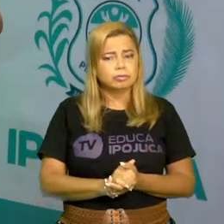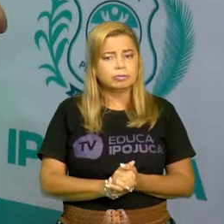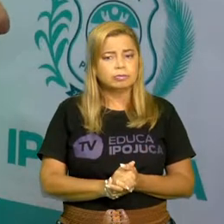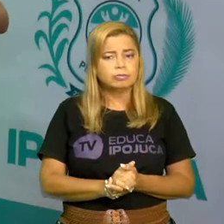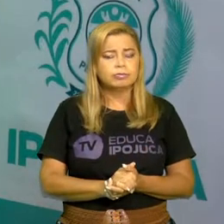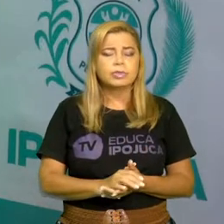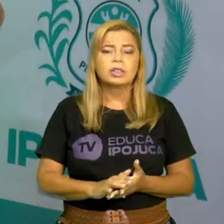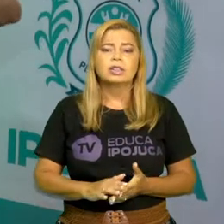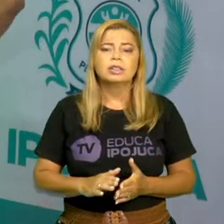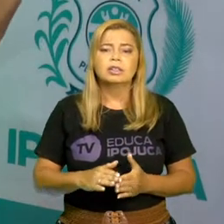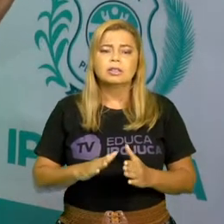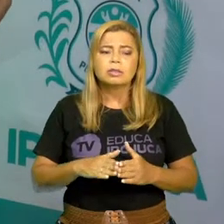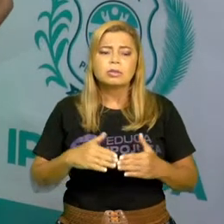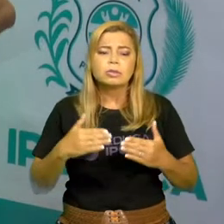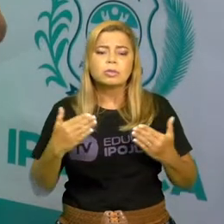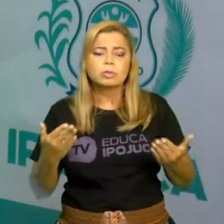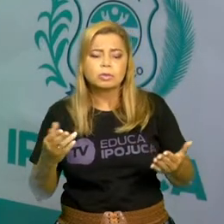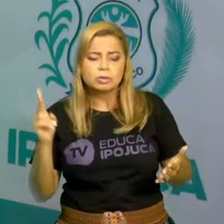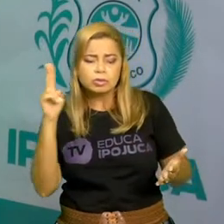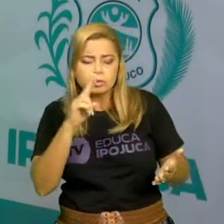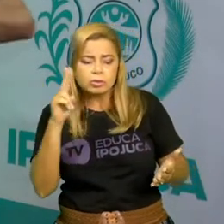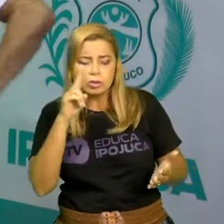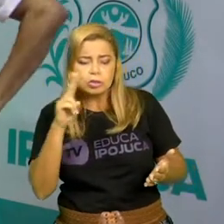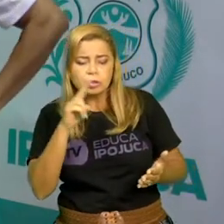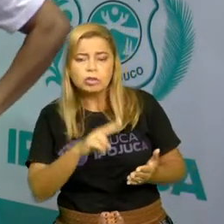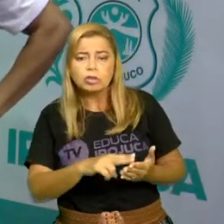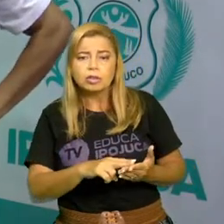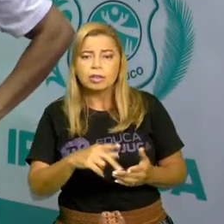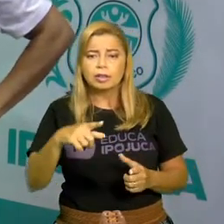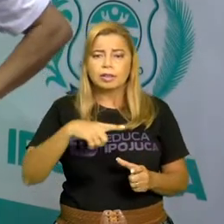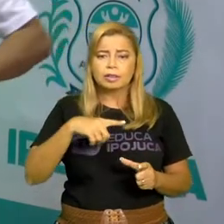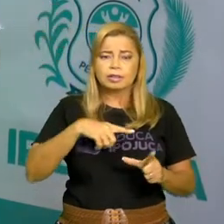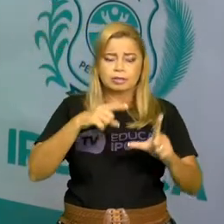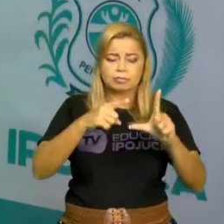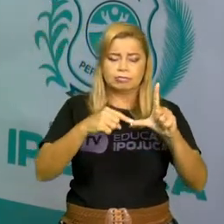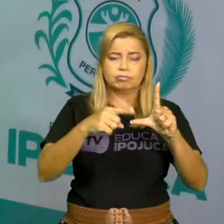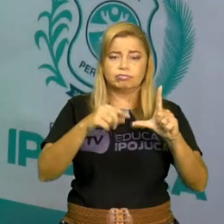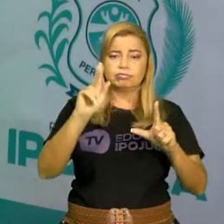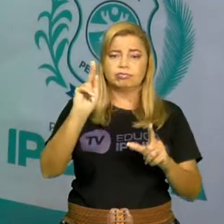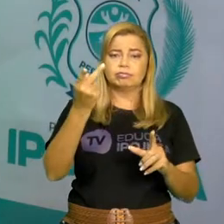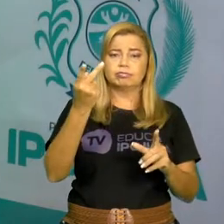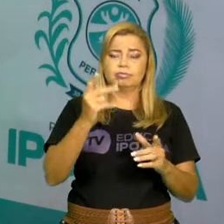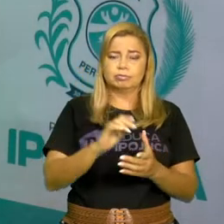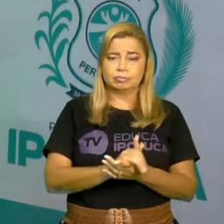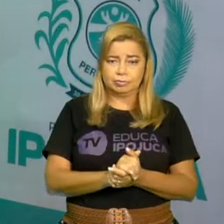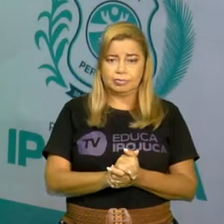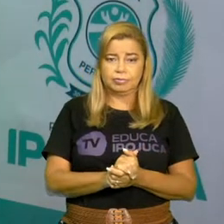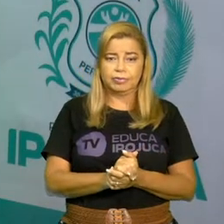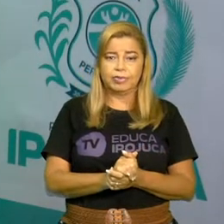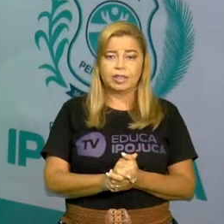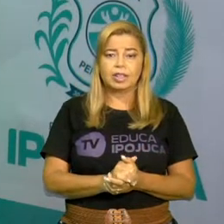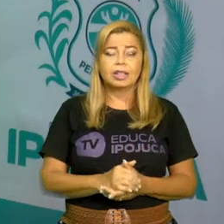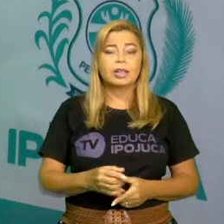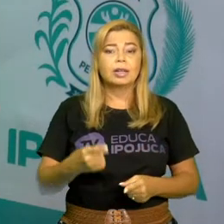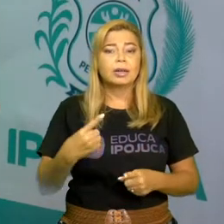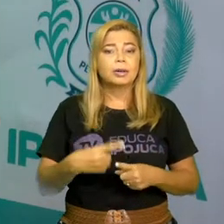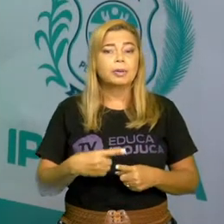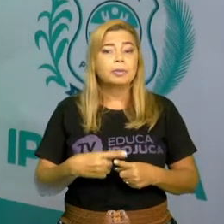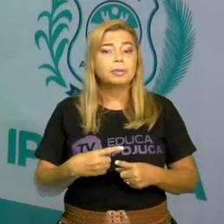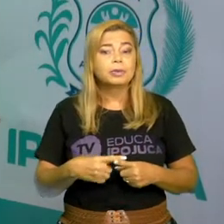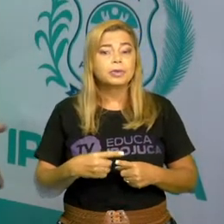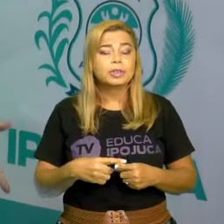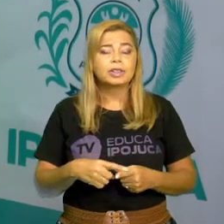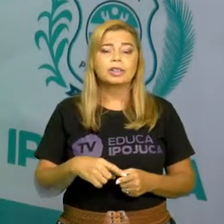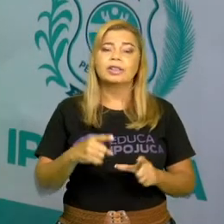letrinha U. Então, quando a gente vai ver, tem uma letra H ali, por quê? O H no início, ele não tem